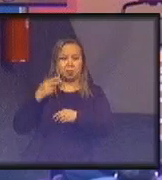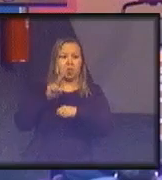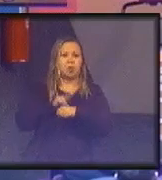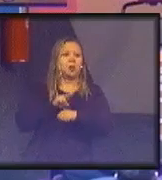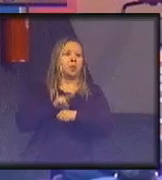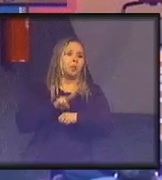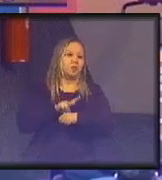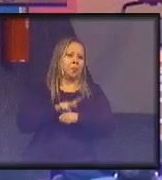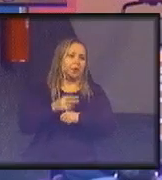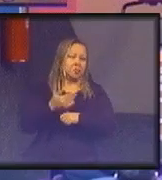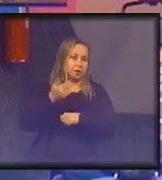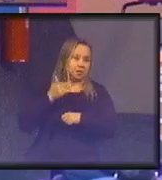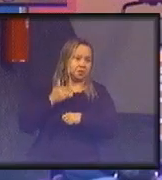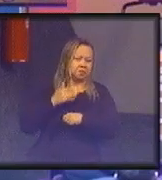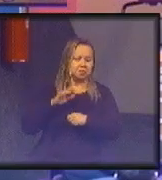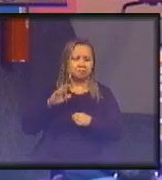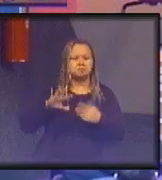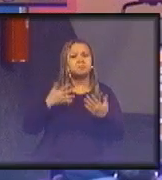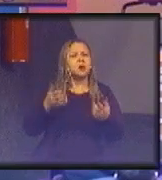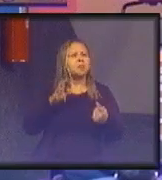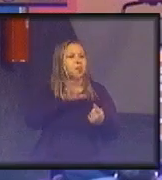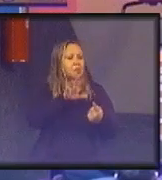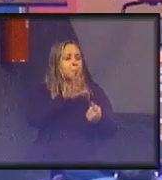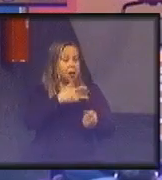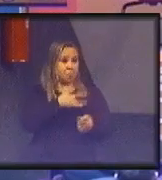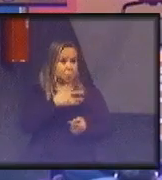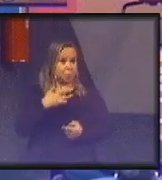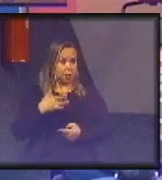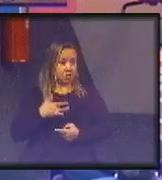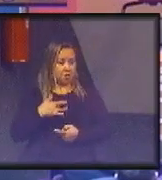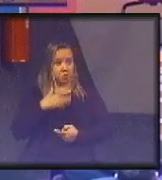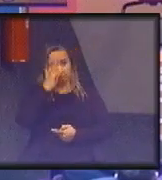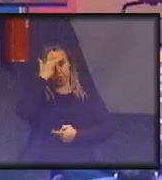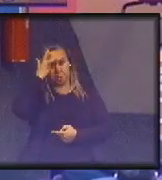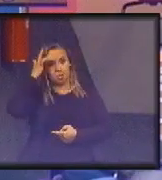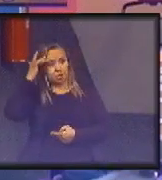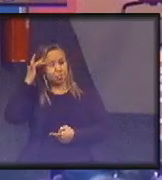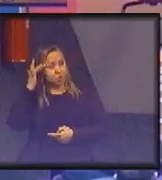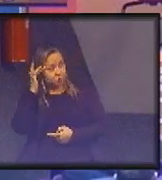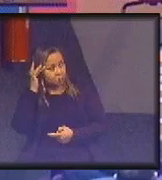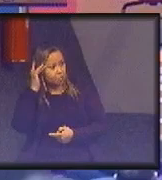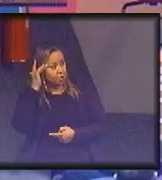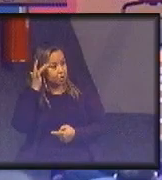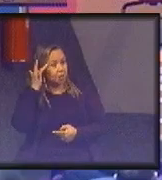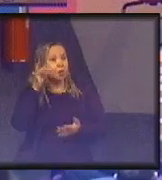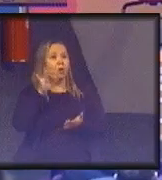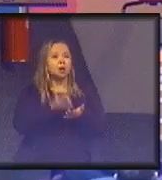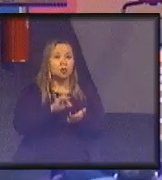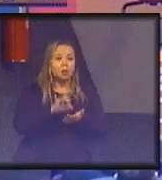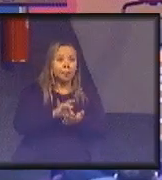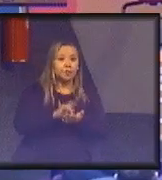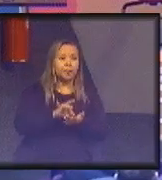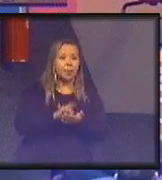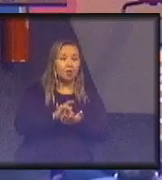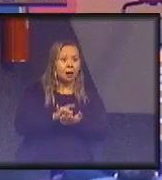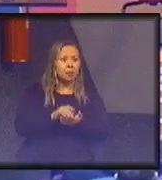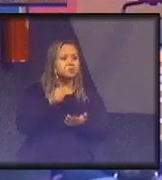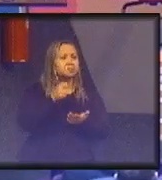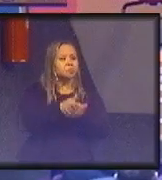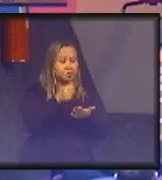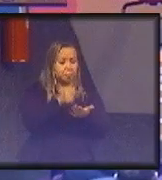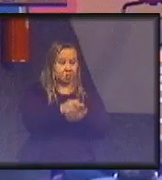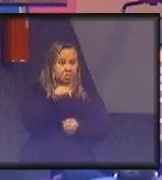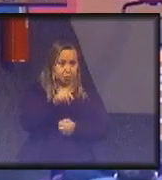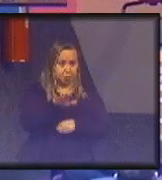dizer, qual é o impacto na saúde das pessoas, na verdade, que estão respirando um ar e quem vai pagar essa conta?